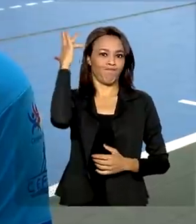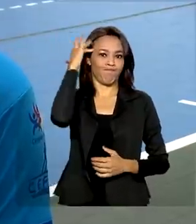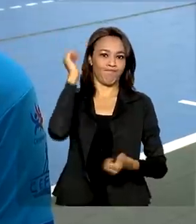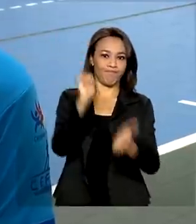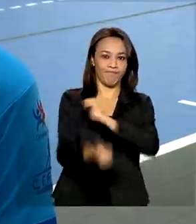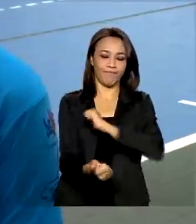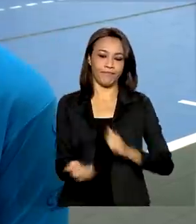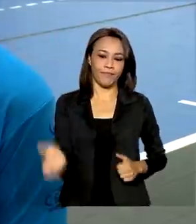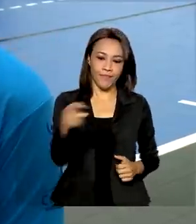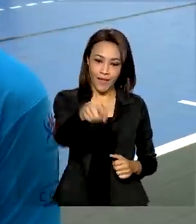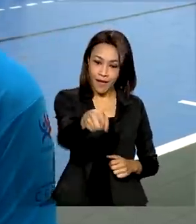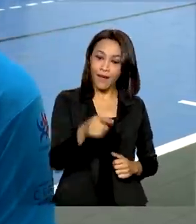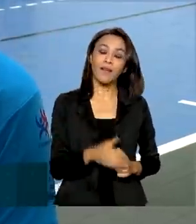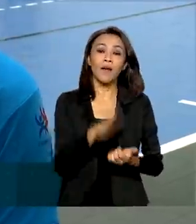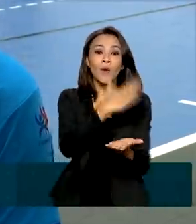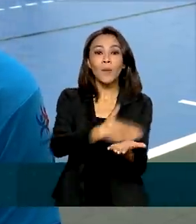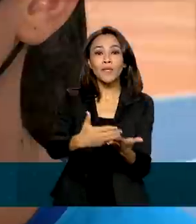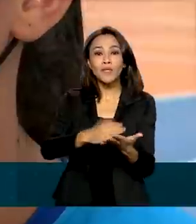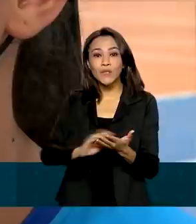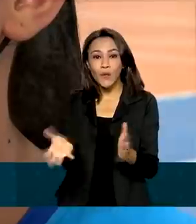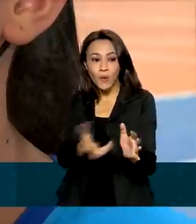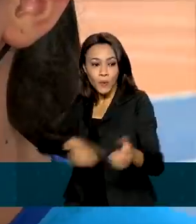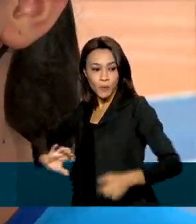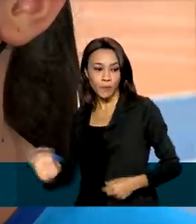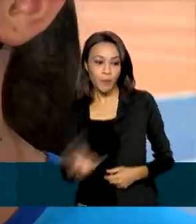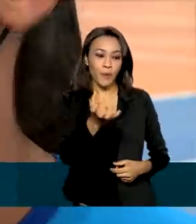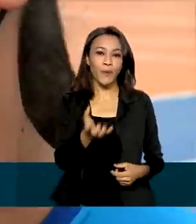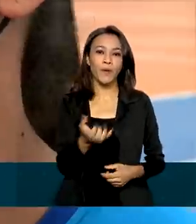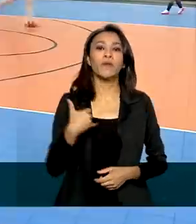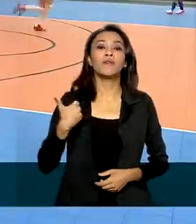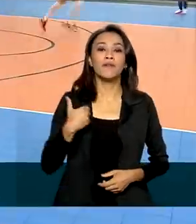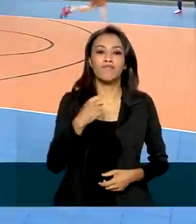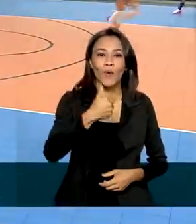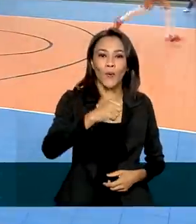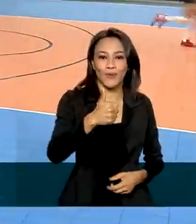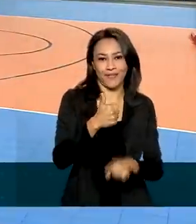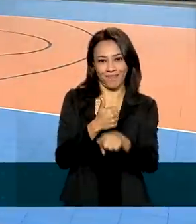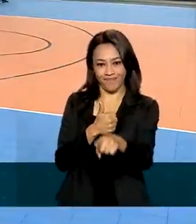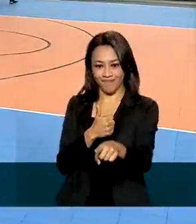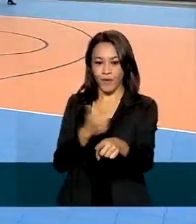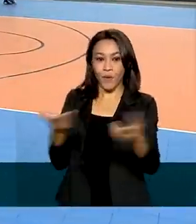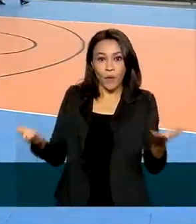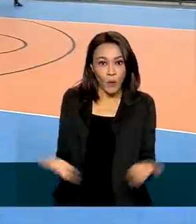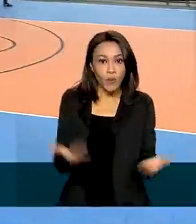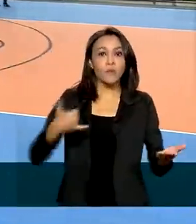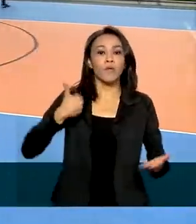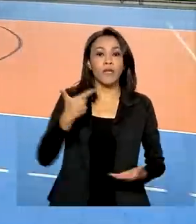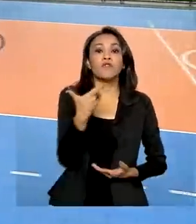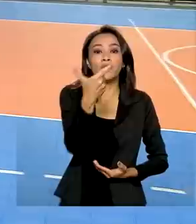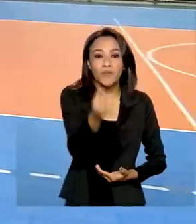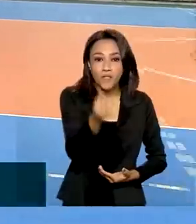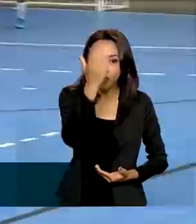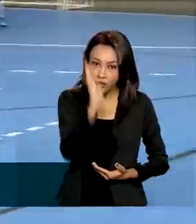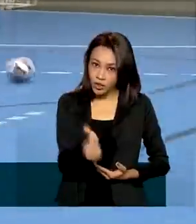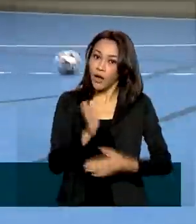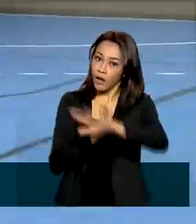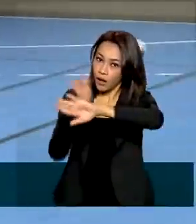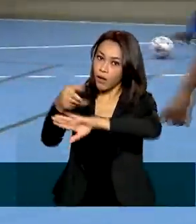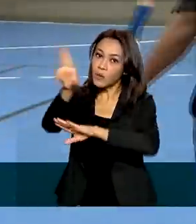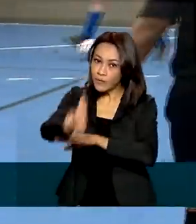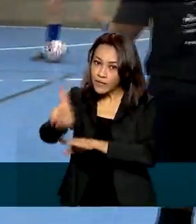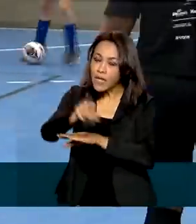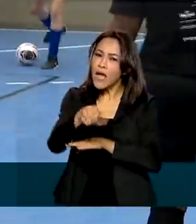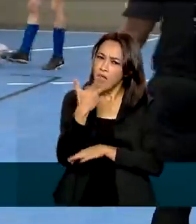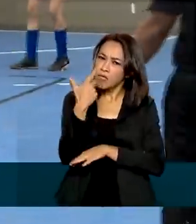A Amanda começou a jogar futsal feminino aos 11 anos de idade. Hoje, com 20 anos e já na faculdade, ela